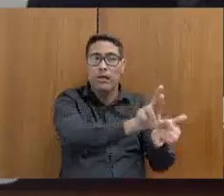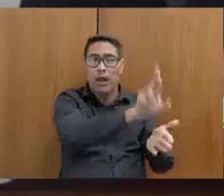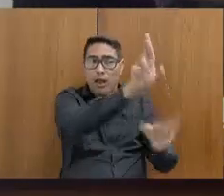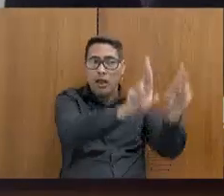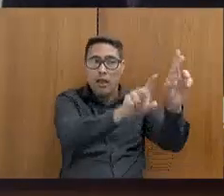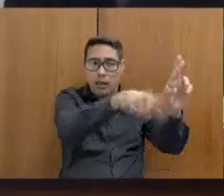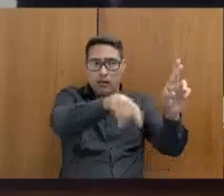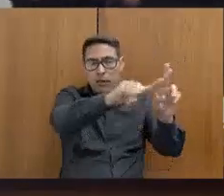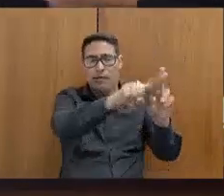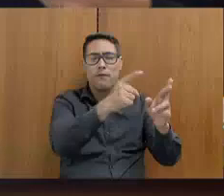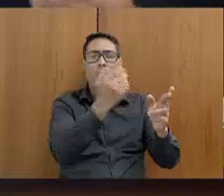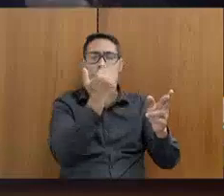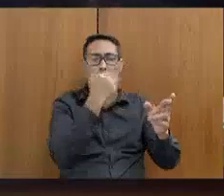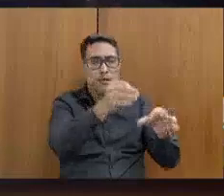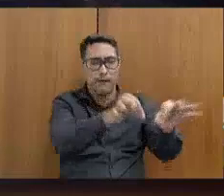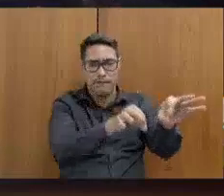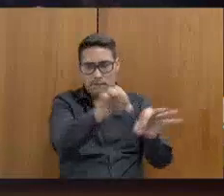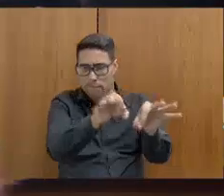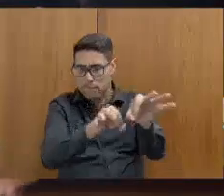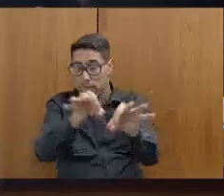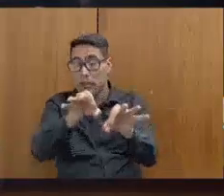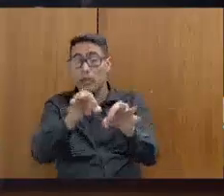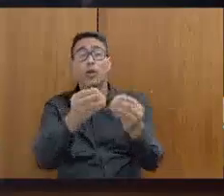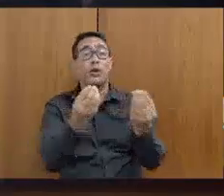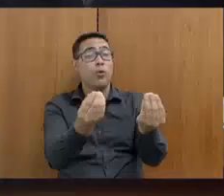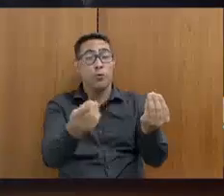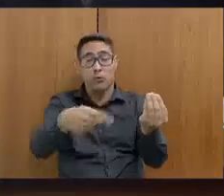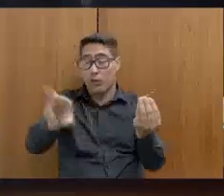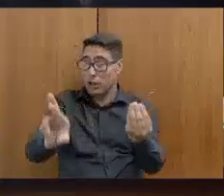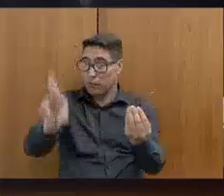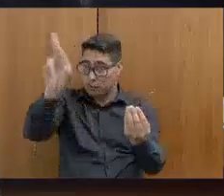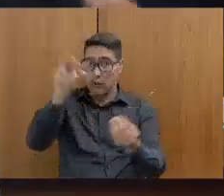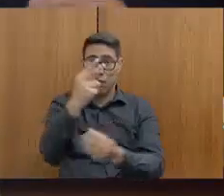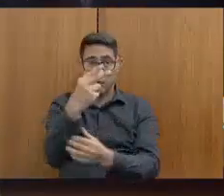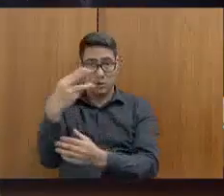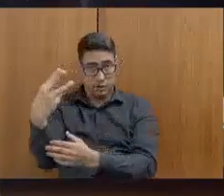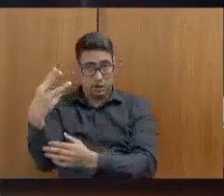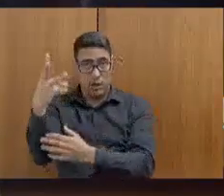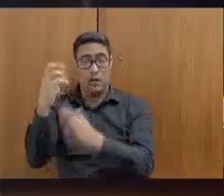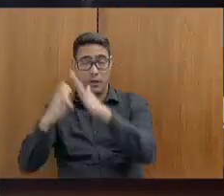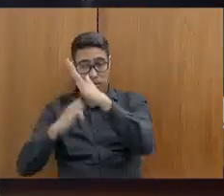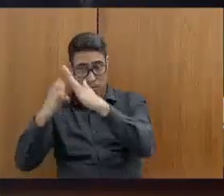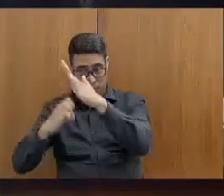fiscalização dessas 23 empresas que o senhor informou que tem contrato.